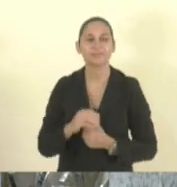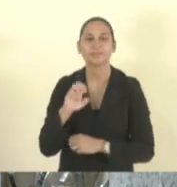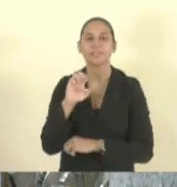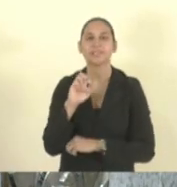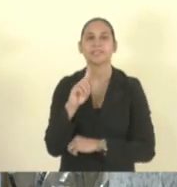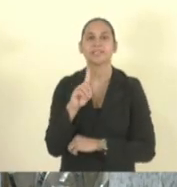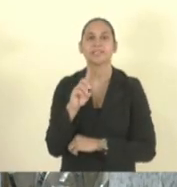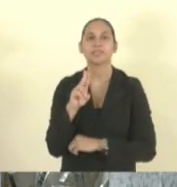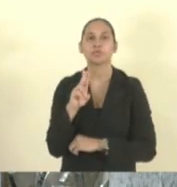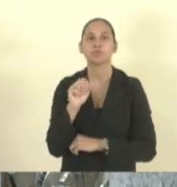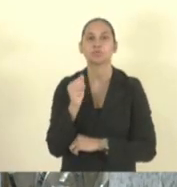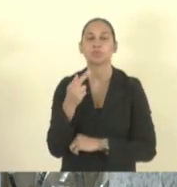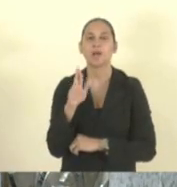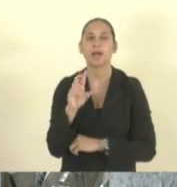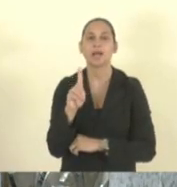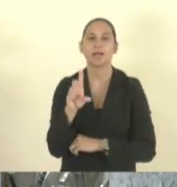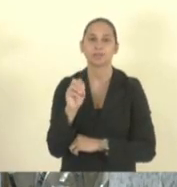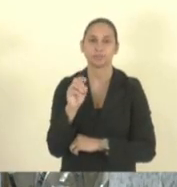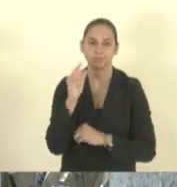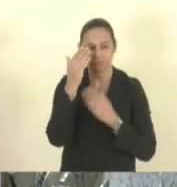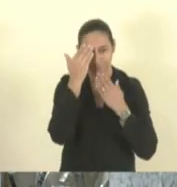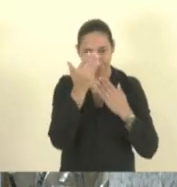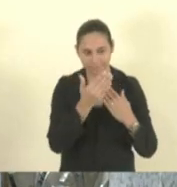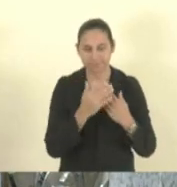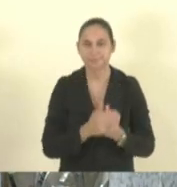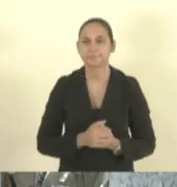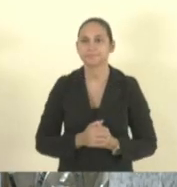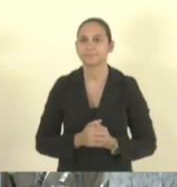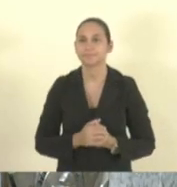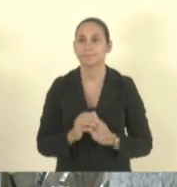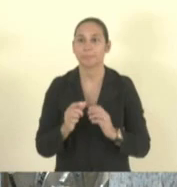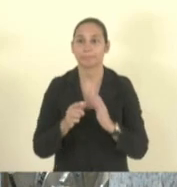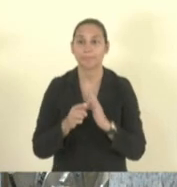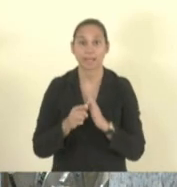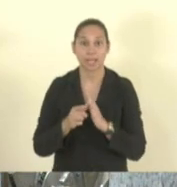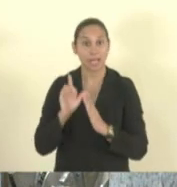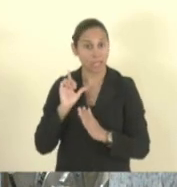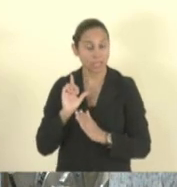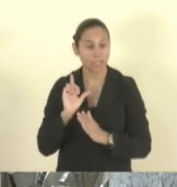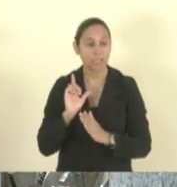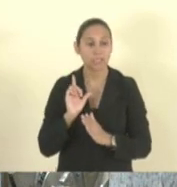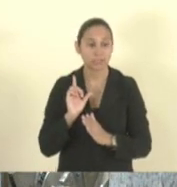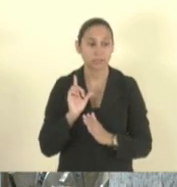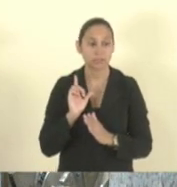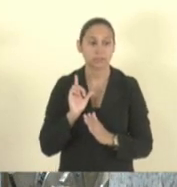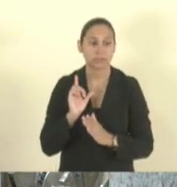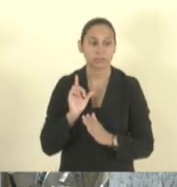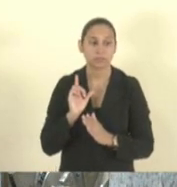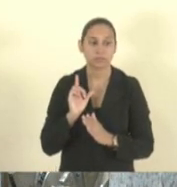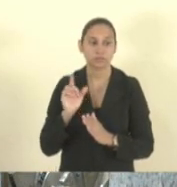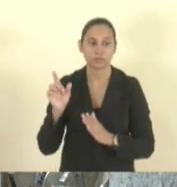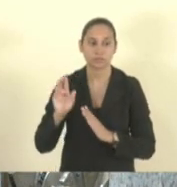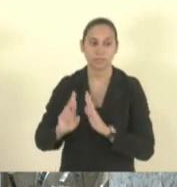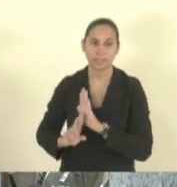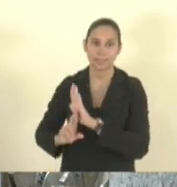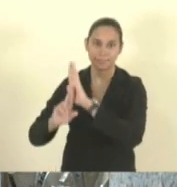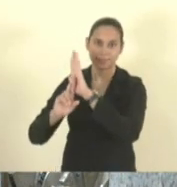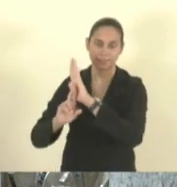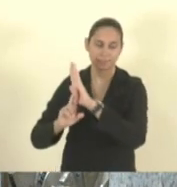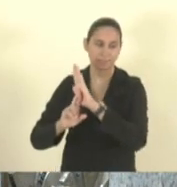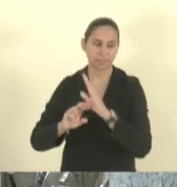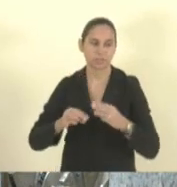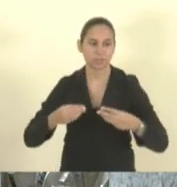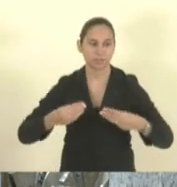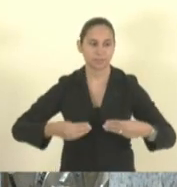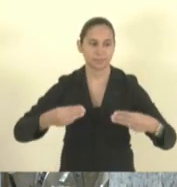pela sua participação antes de passar para a nossa representante aqui do Ministério Público